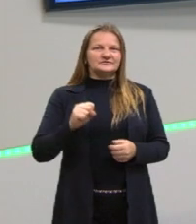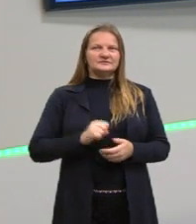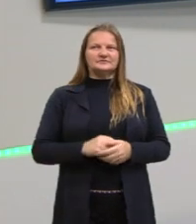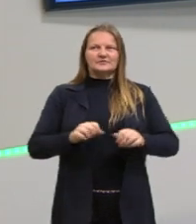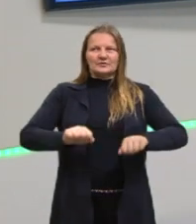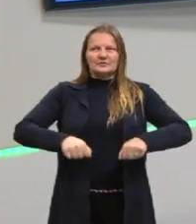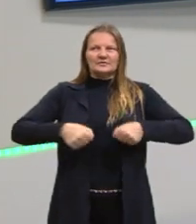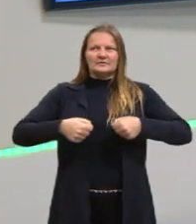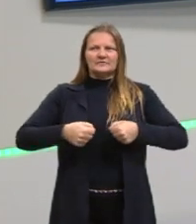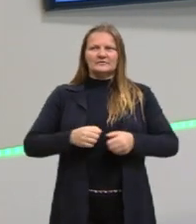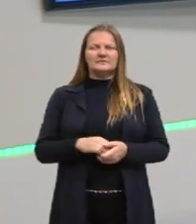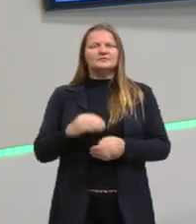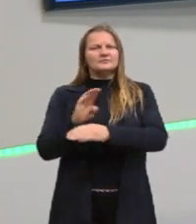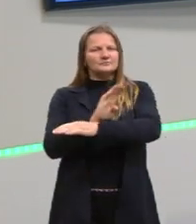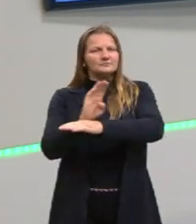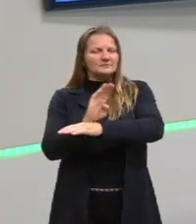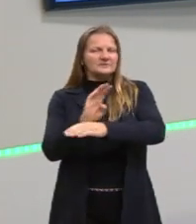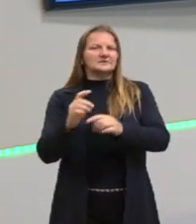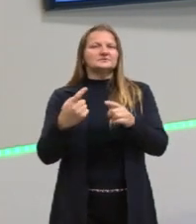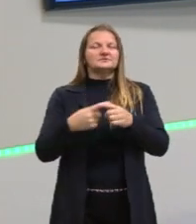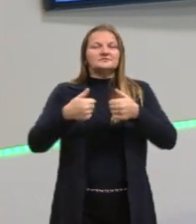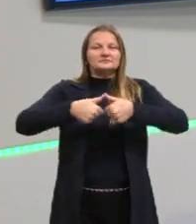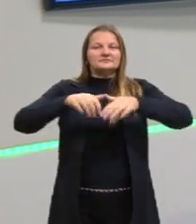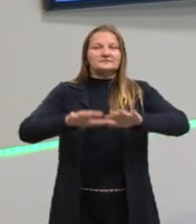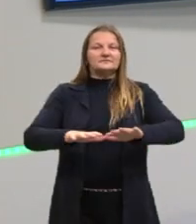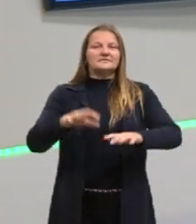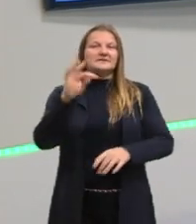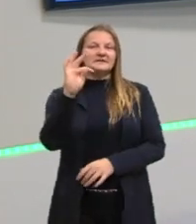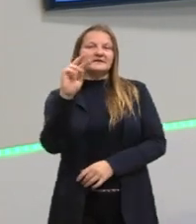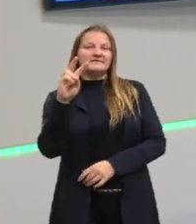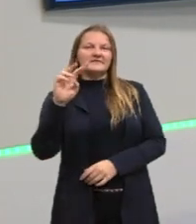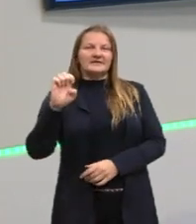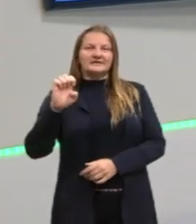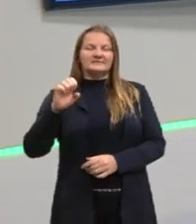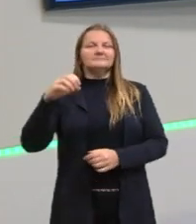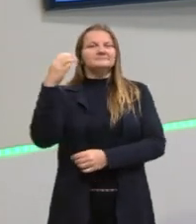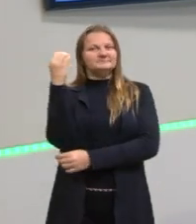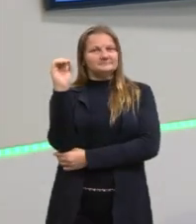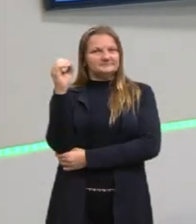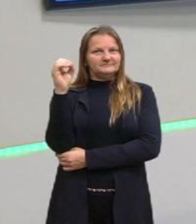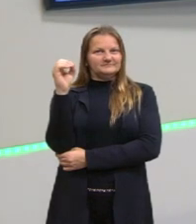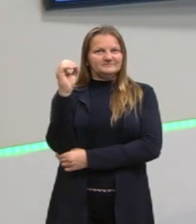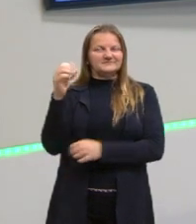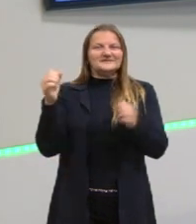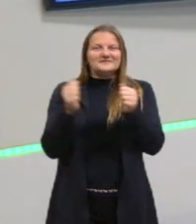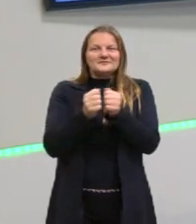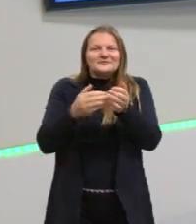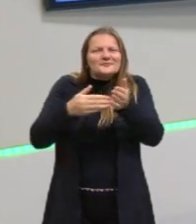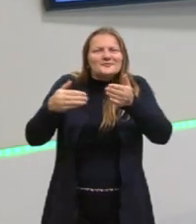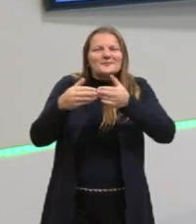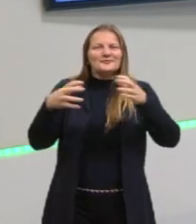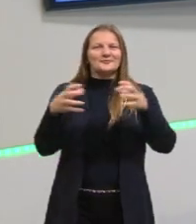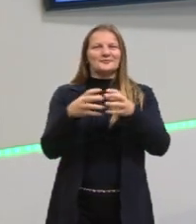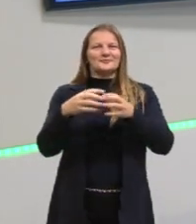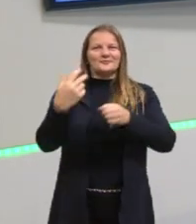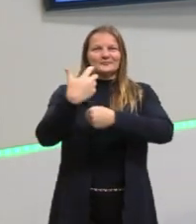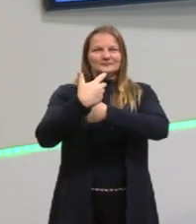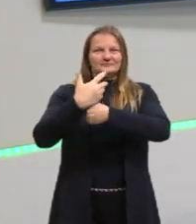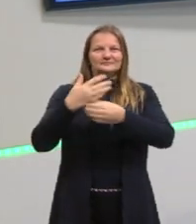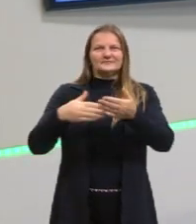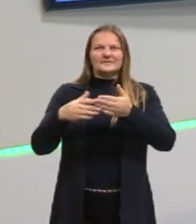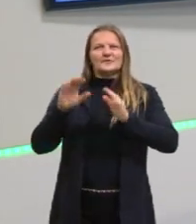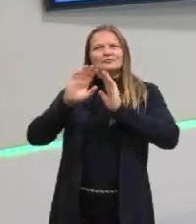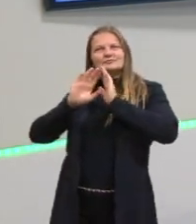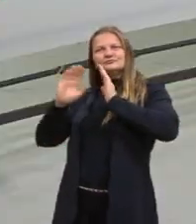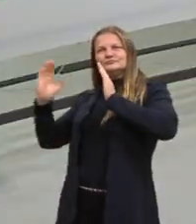uma calça bege e estamos aqui na TVE em Porto Alegre, junto com todo o pessoal da equipe técnica, aqui atrás